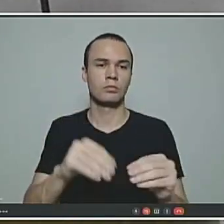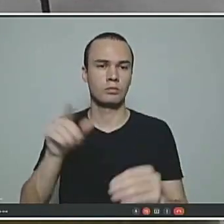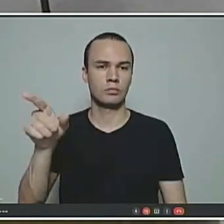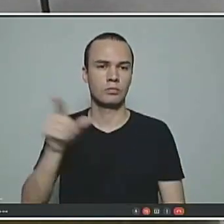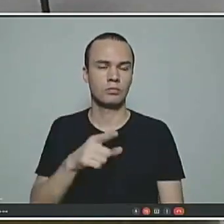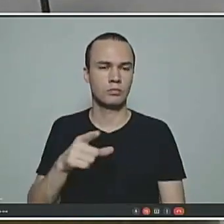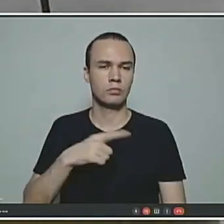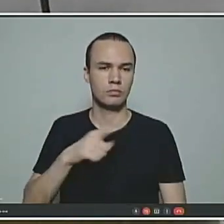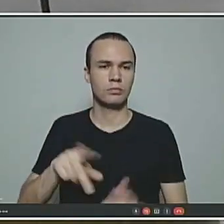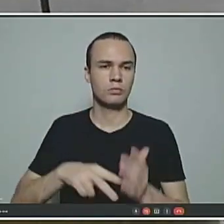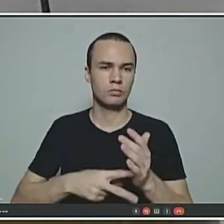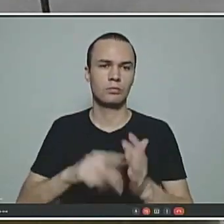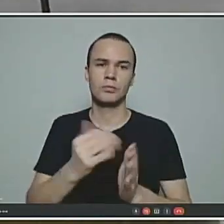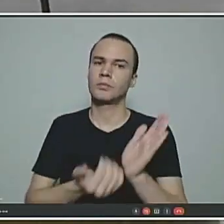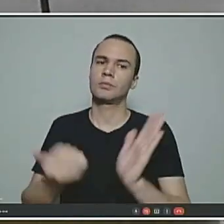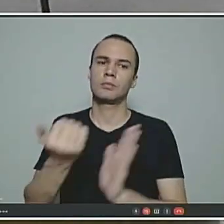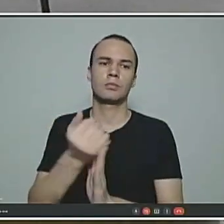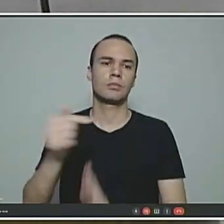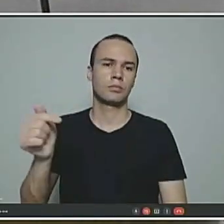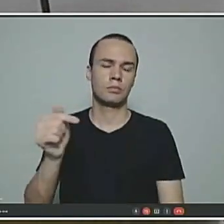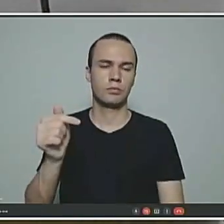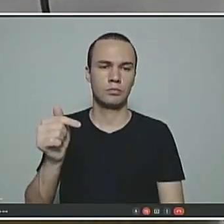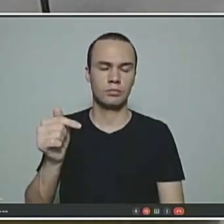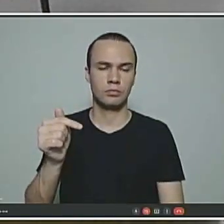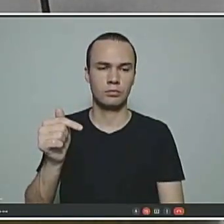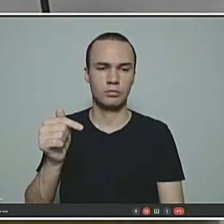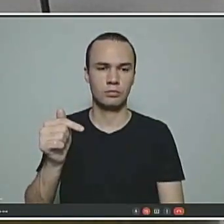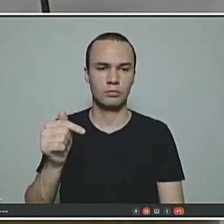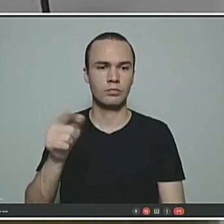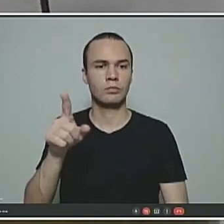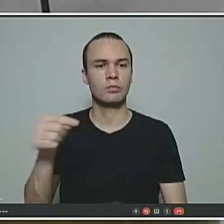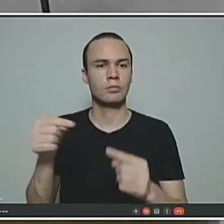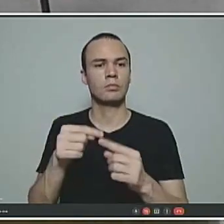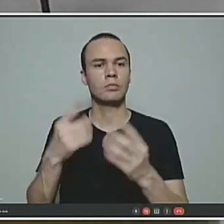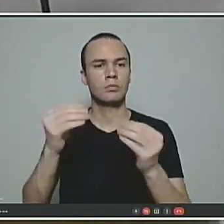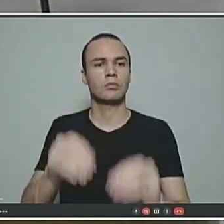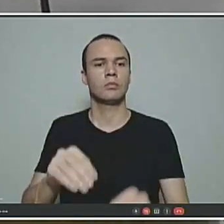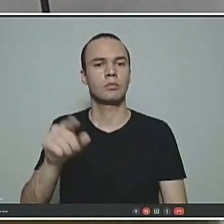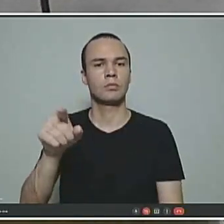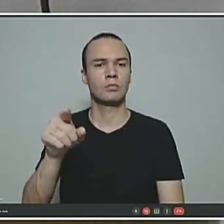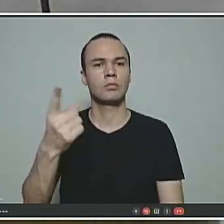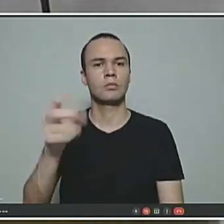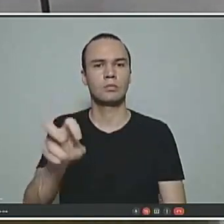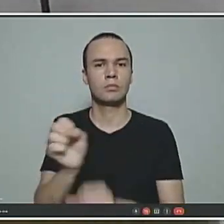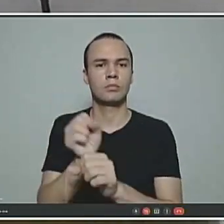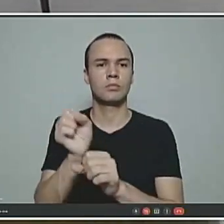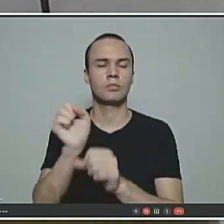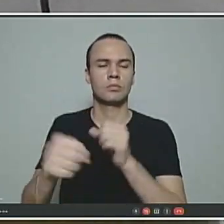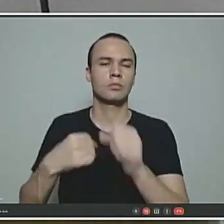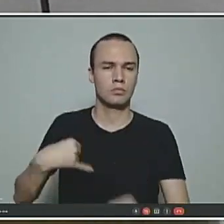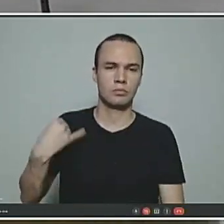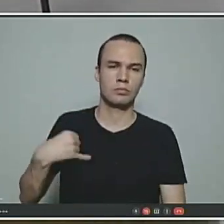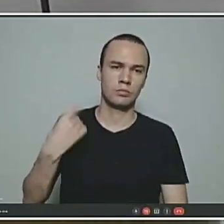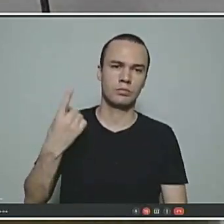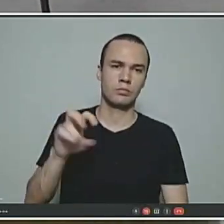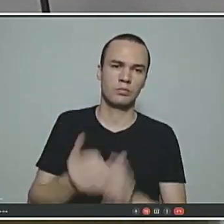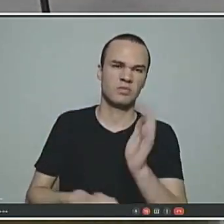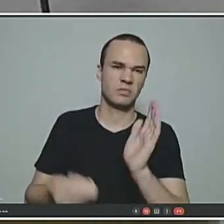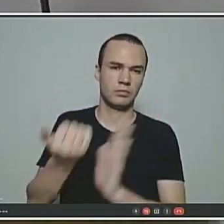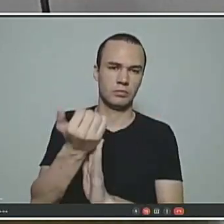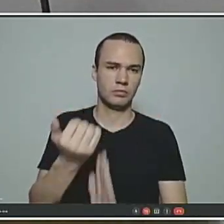do sindicato e do magistério que seja incluído o inciso lá colocando 15 anos de efetivo exercício para a professora.